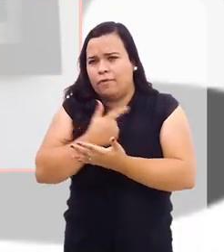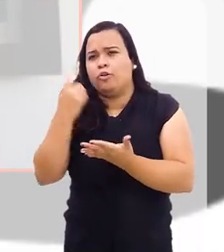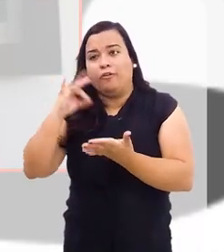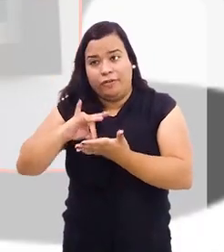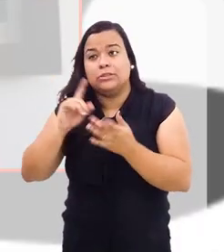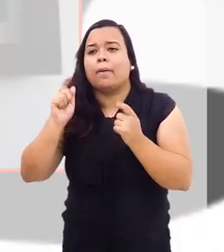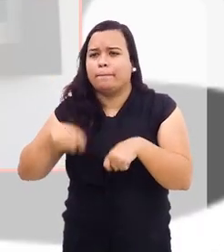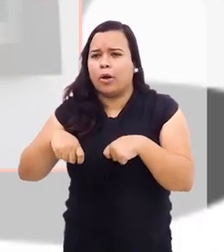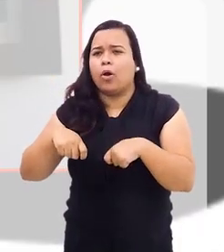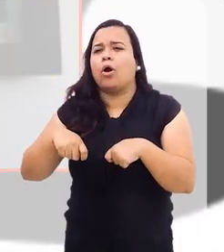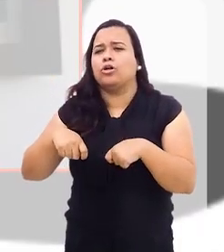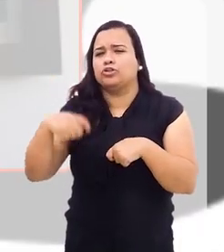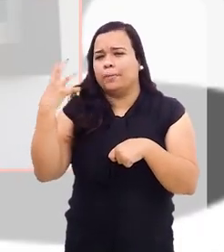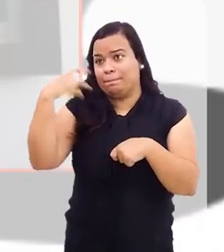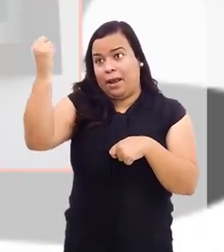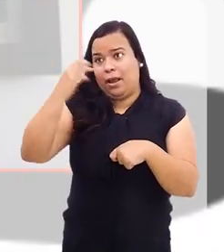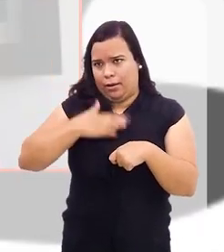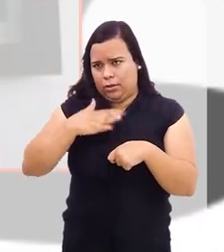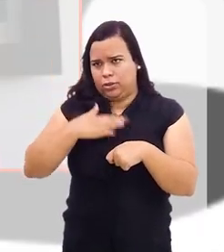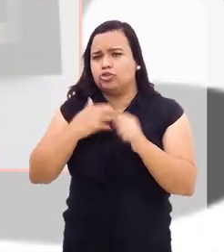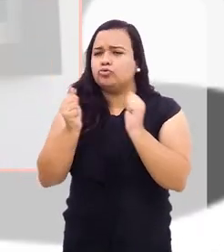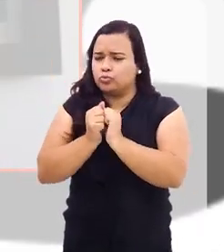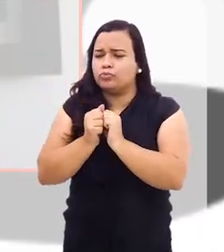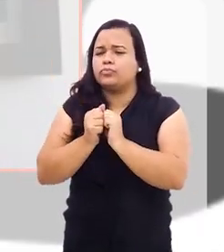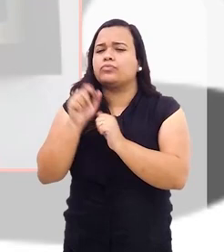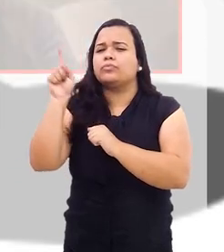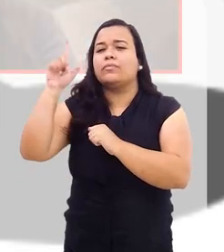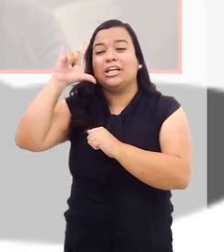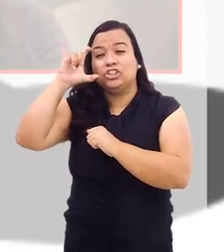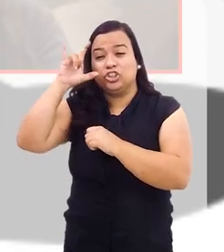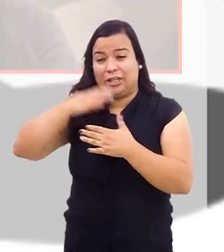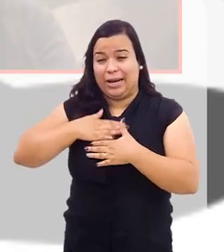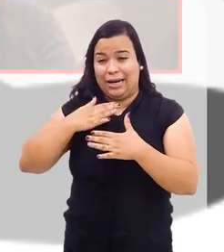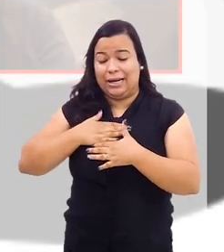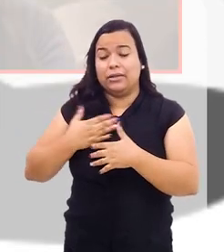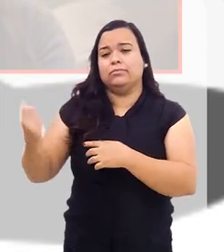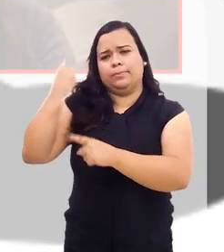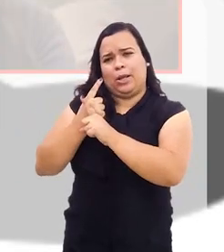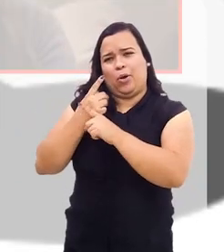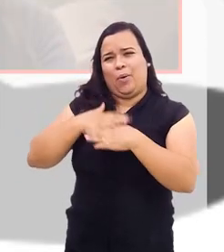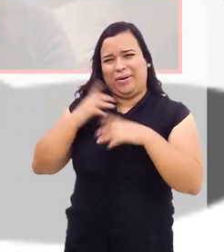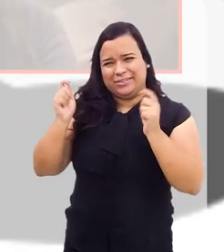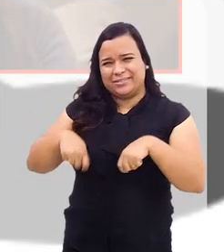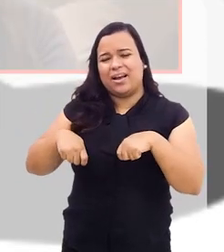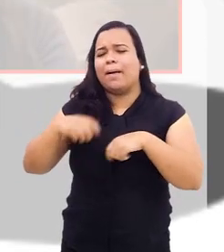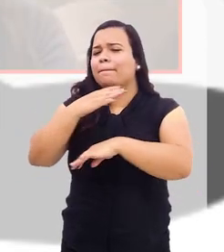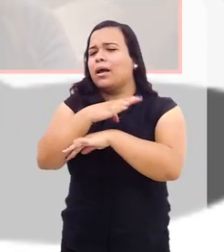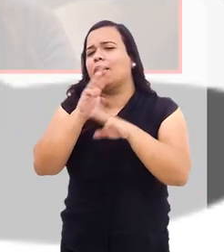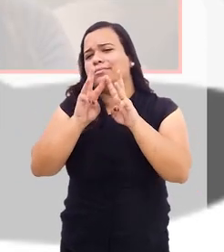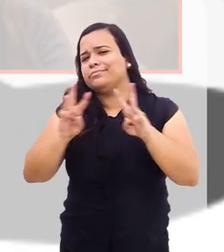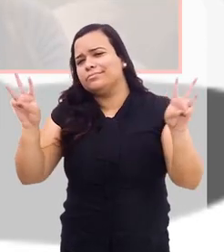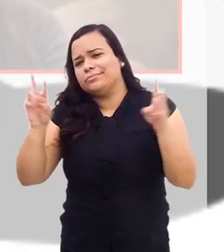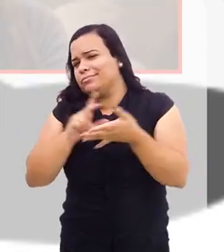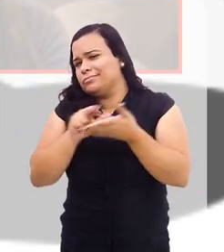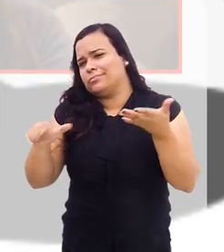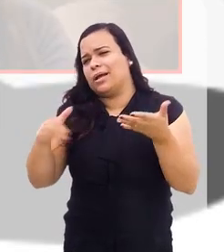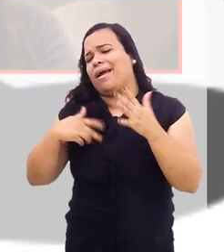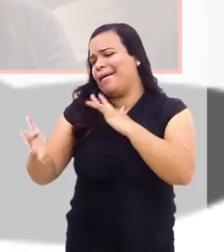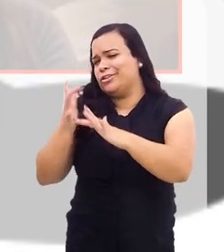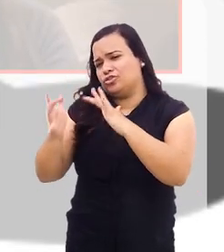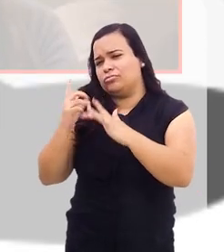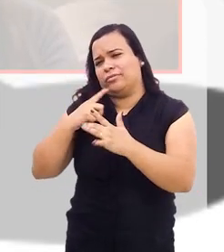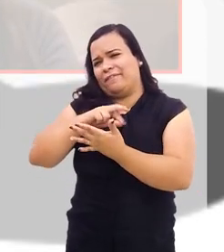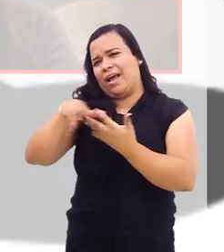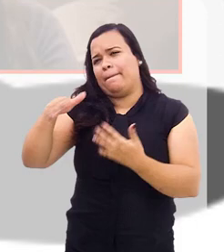através do meu Instagram. Quem não me segue ainda, você pode me achar nas minhas plataformas digitais, nas minhas